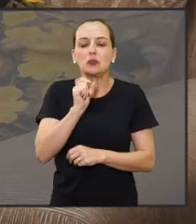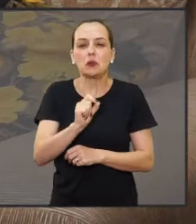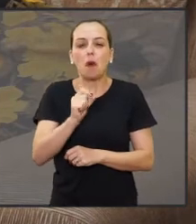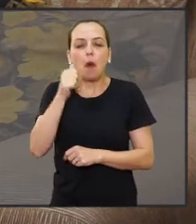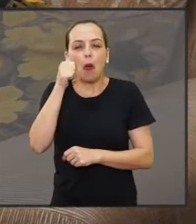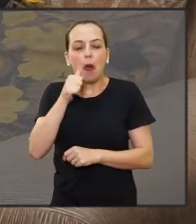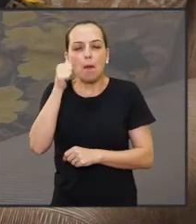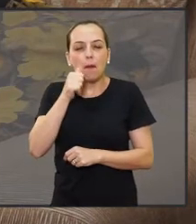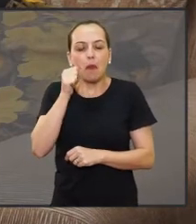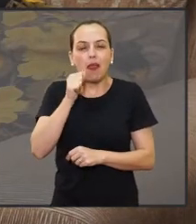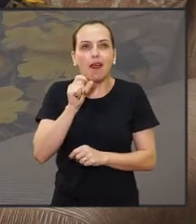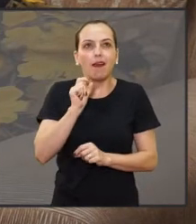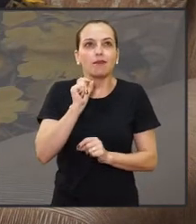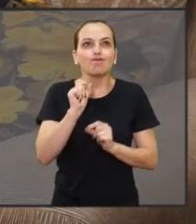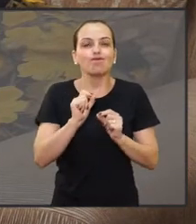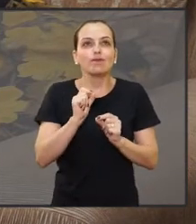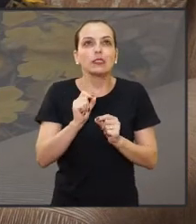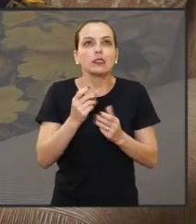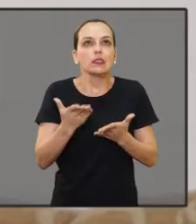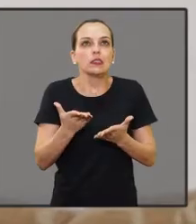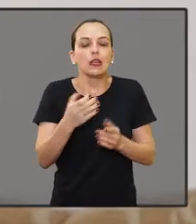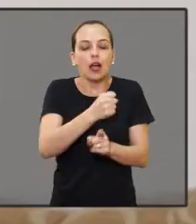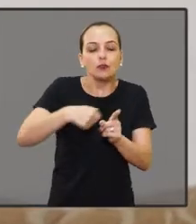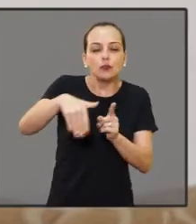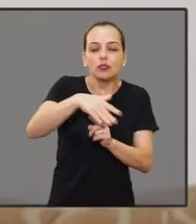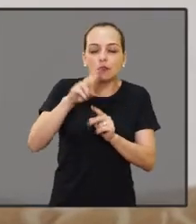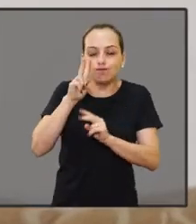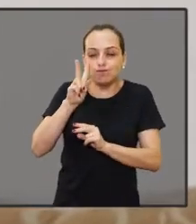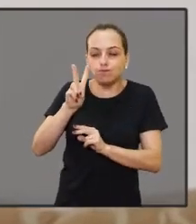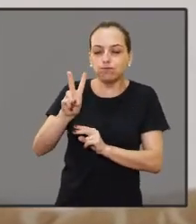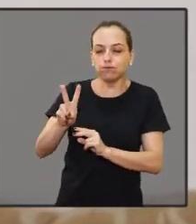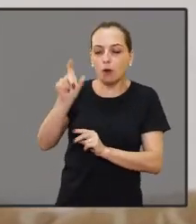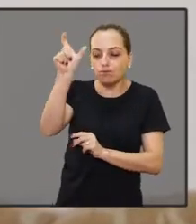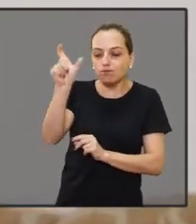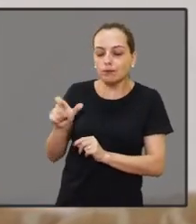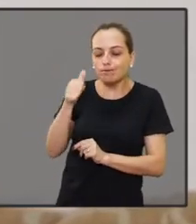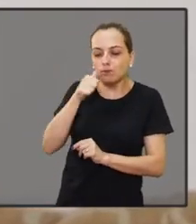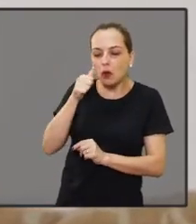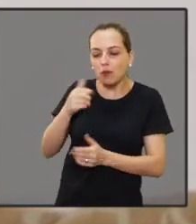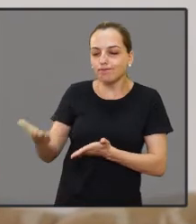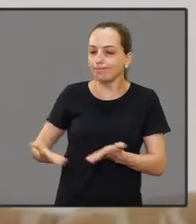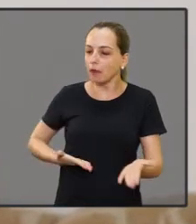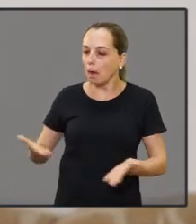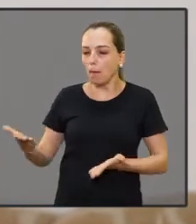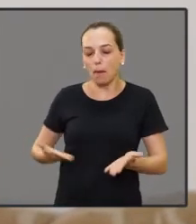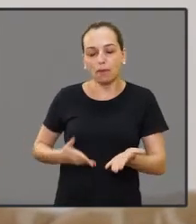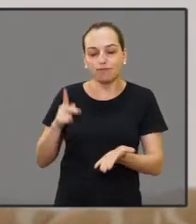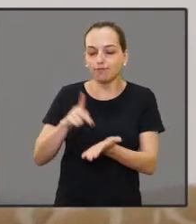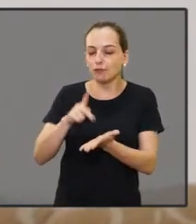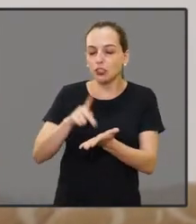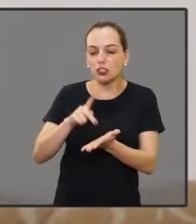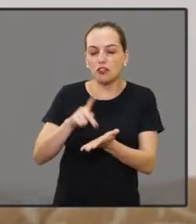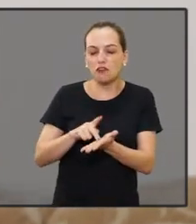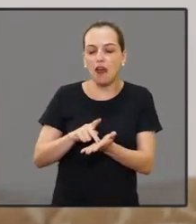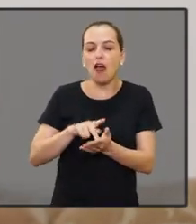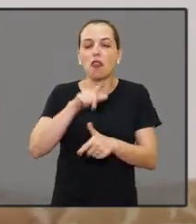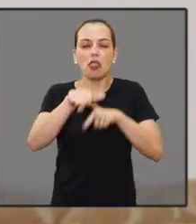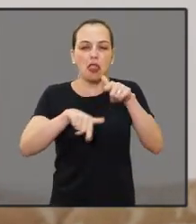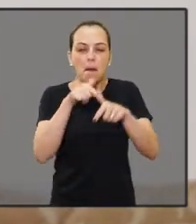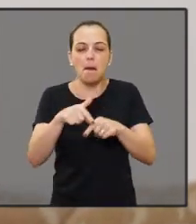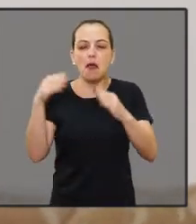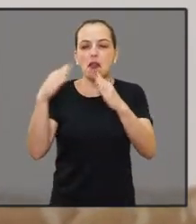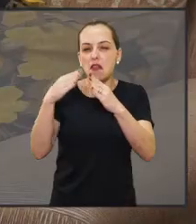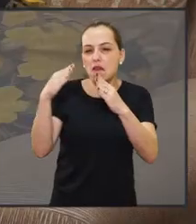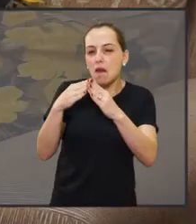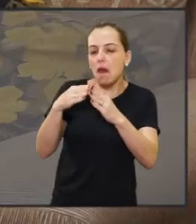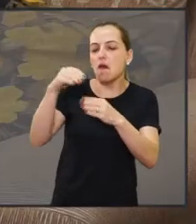mulher, ela... A sociedade vê a mulher como a empregada doméstica, a dona do lar, a empregada